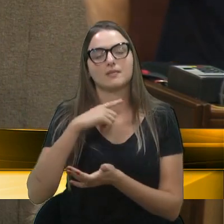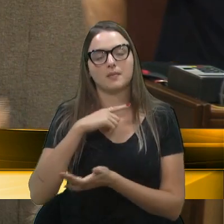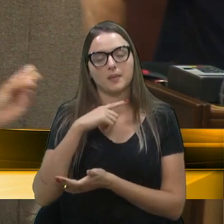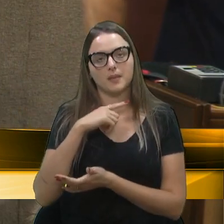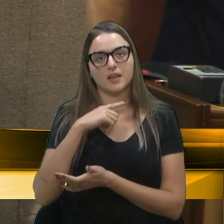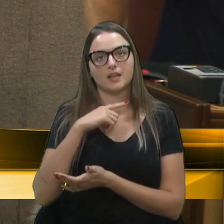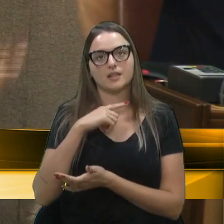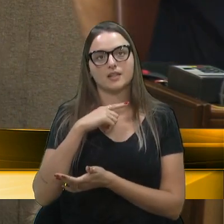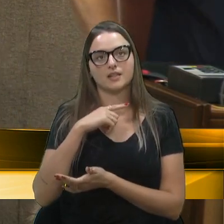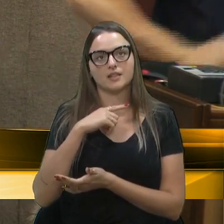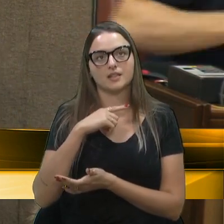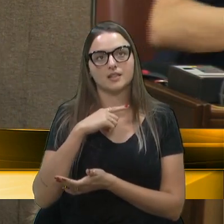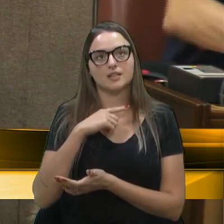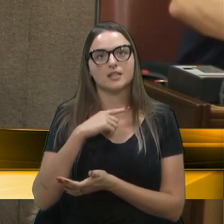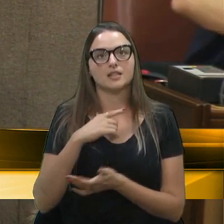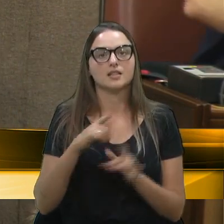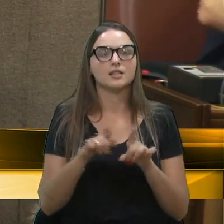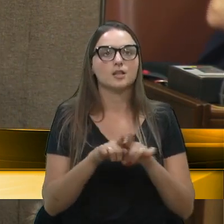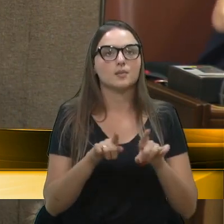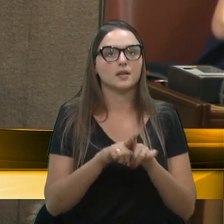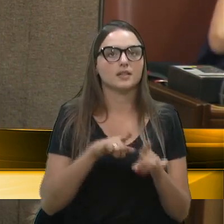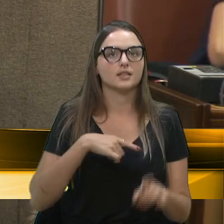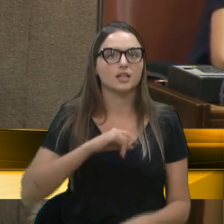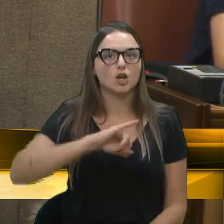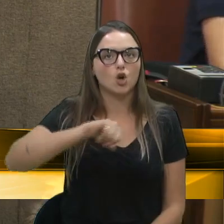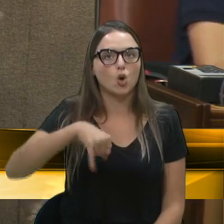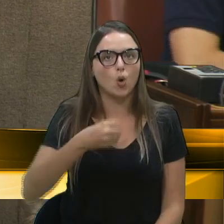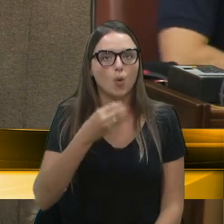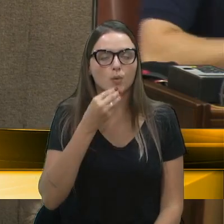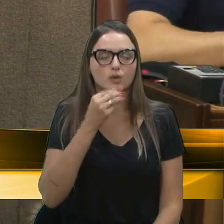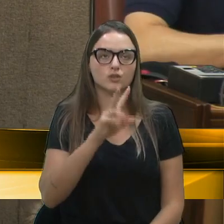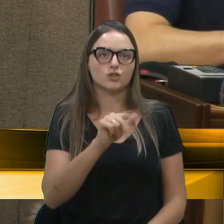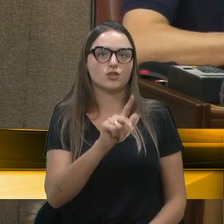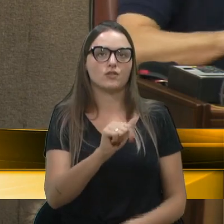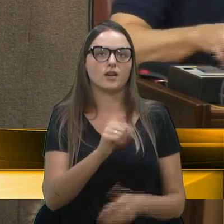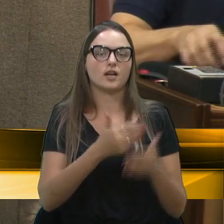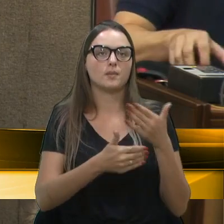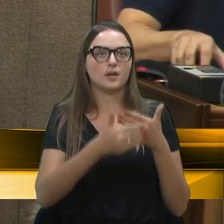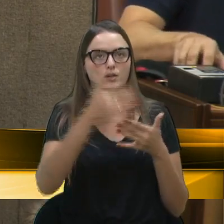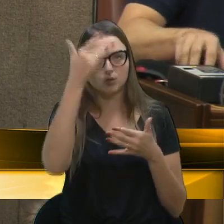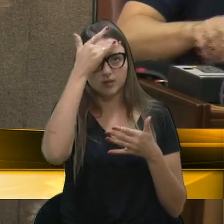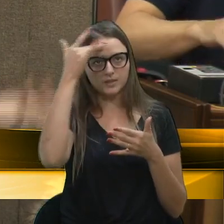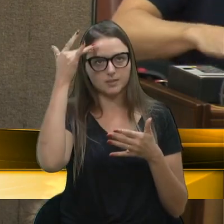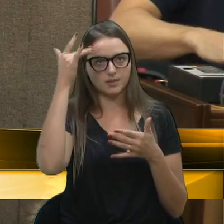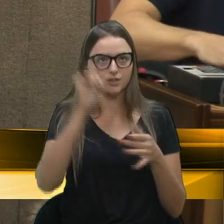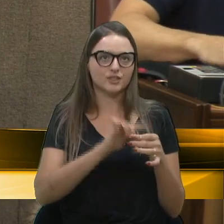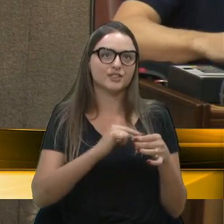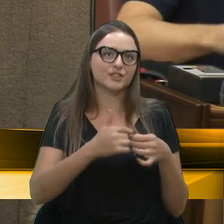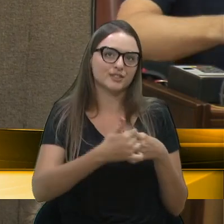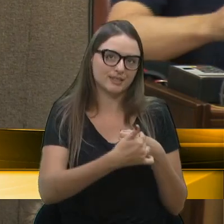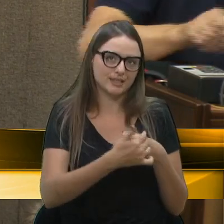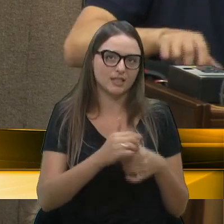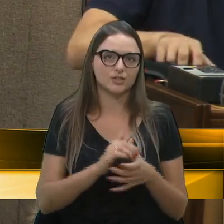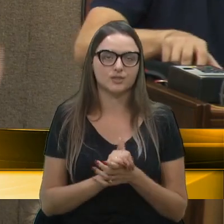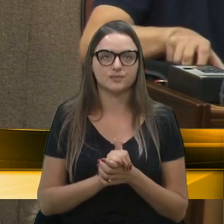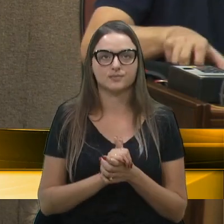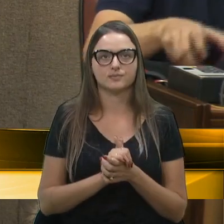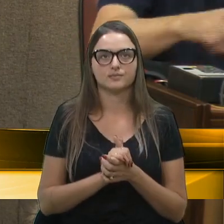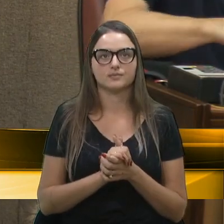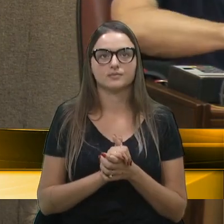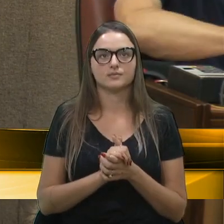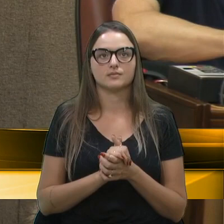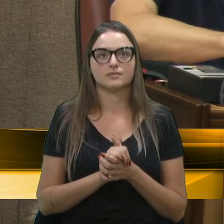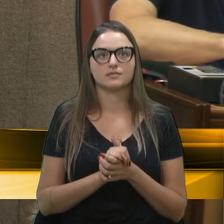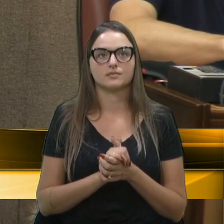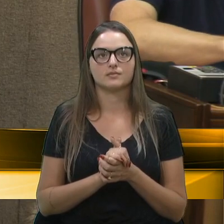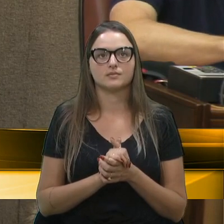Caxias do Sul também dê oportunidade de emprego para todos os caxienses. Para todos os caxienses. E é